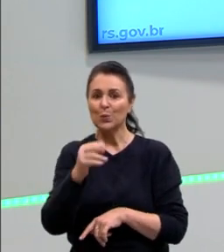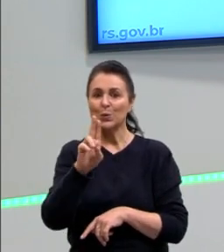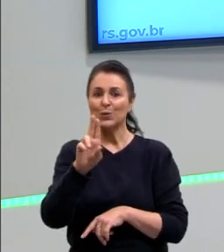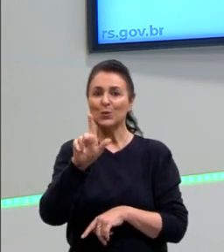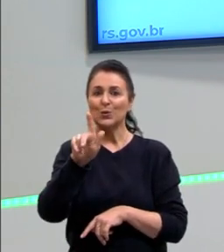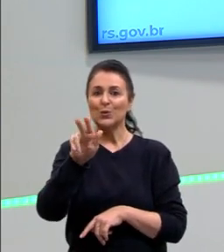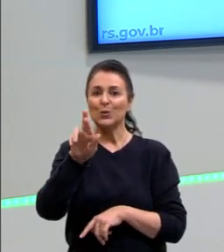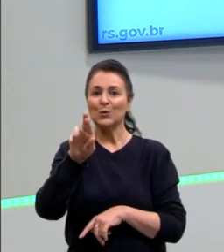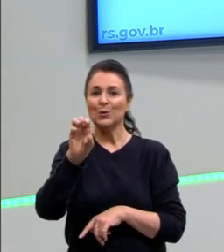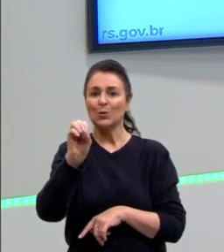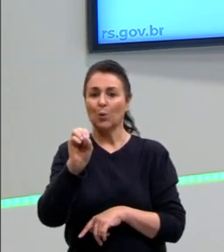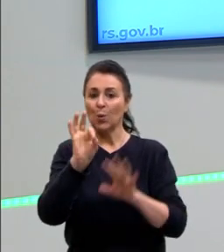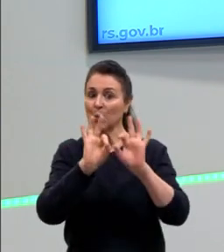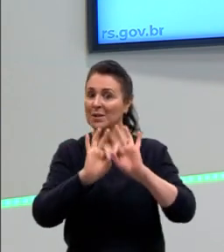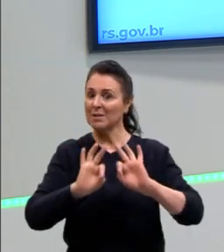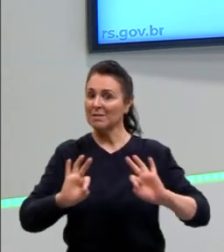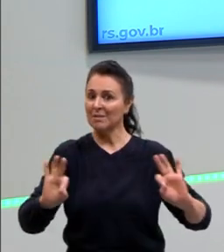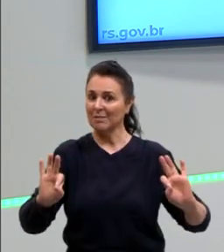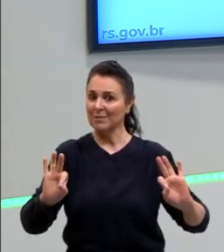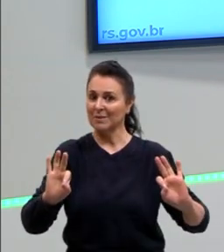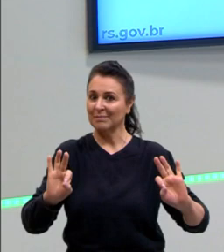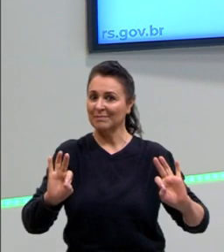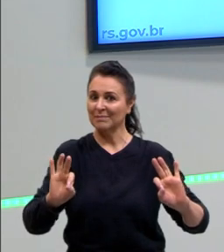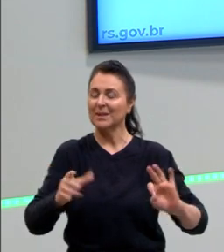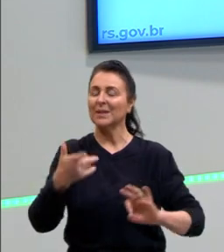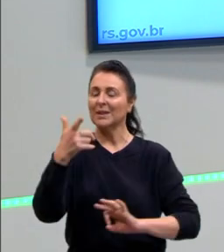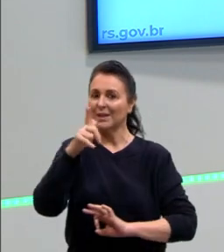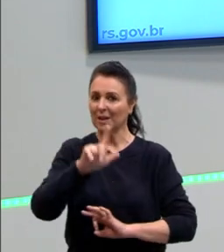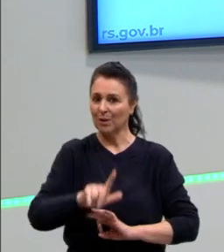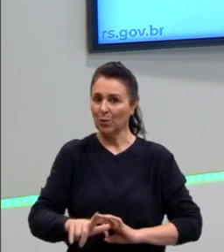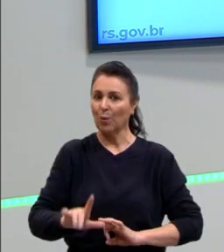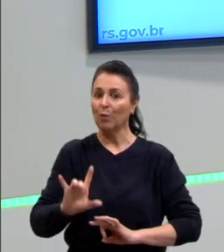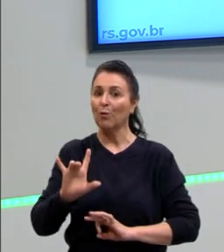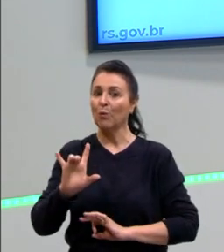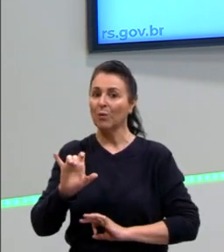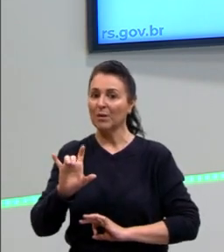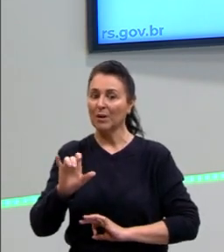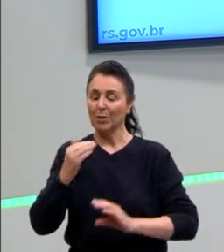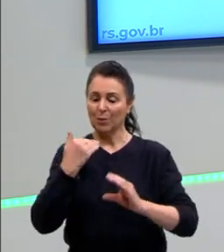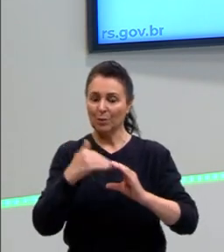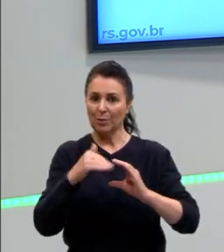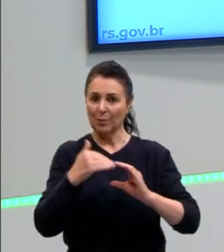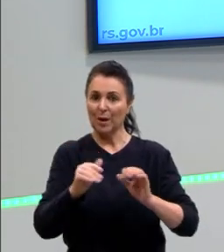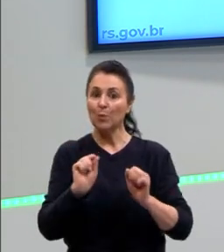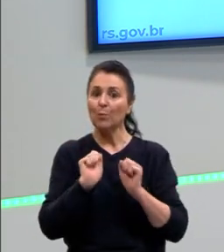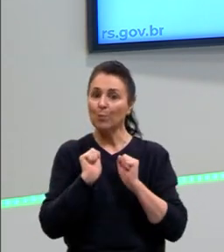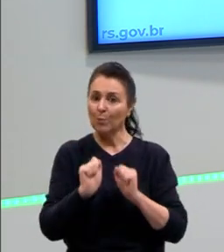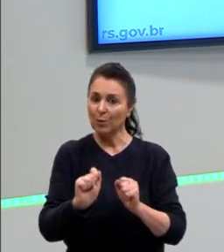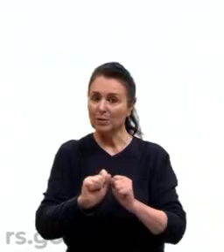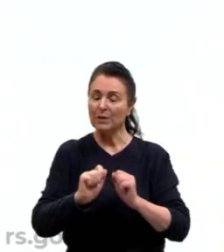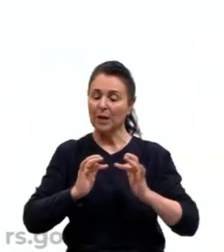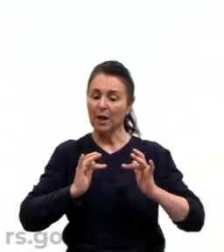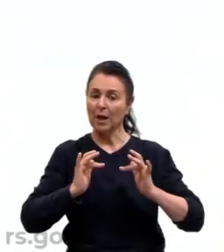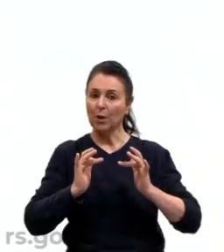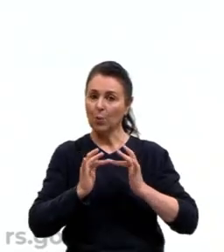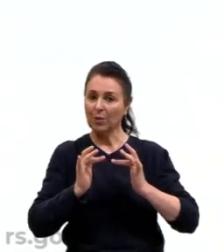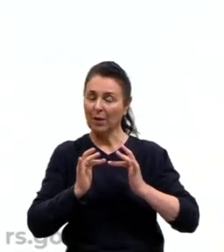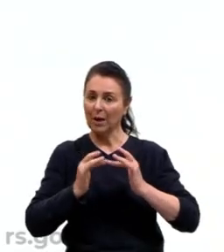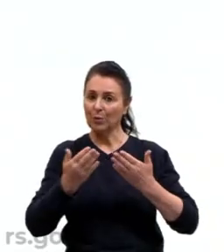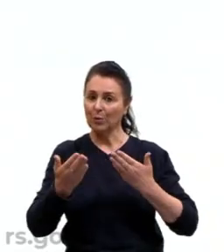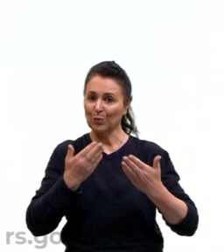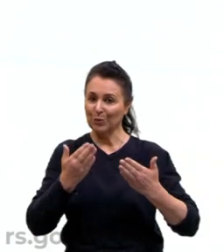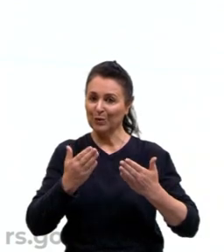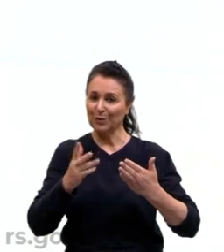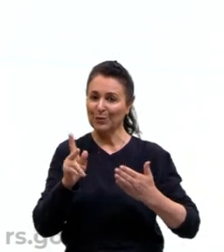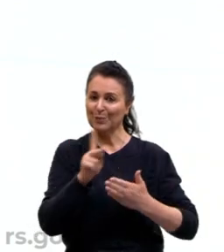simples. De novo, deixo para vocês o Instagram e o e-mail. Se quiserem entrar em contato e tirar alguma dúvida, vou ficar